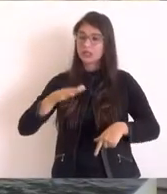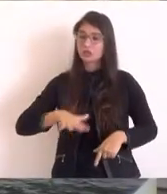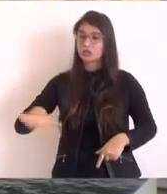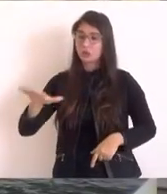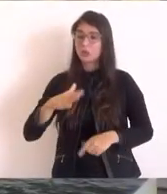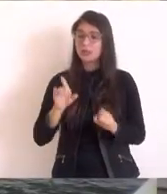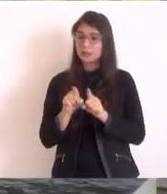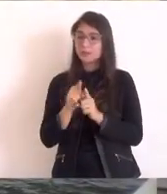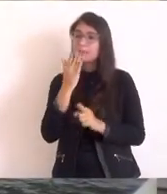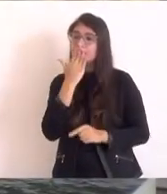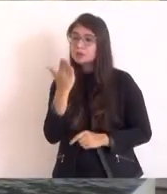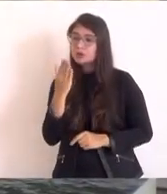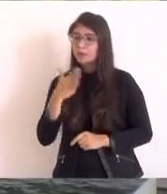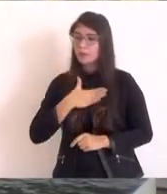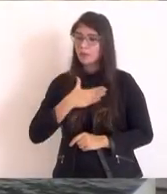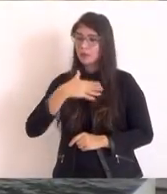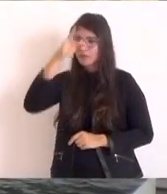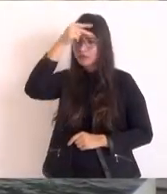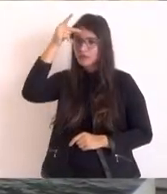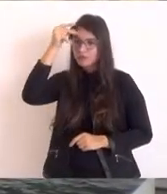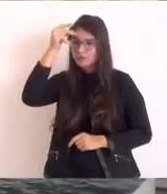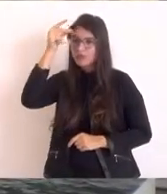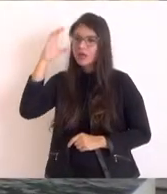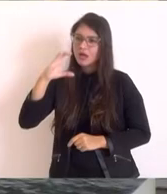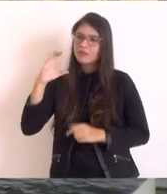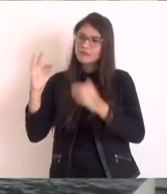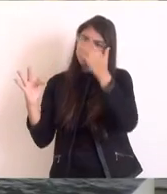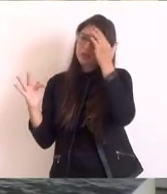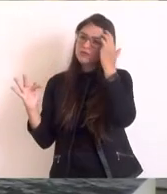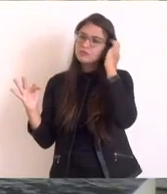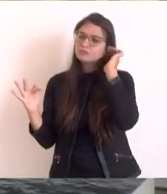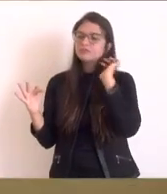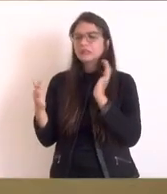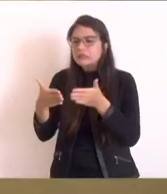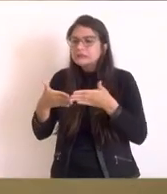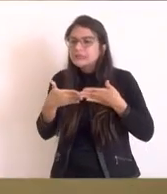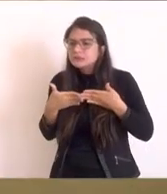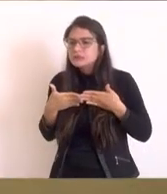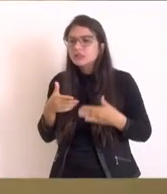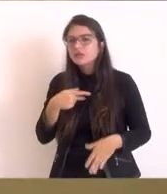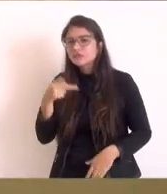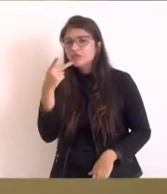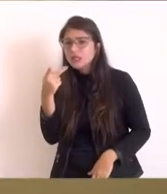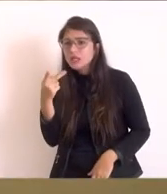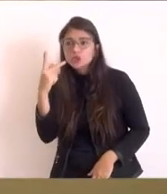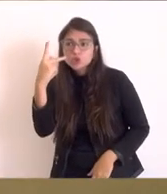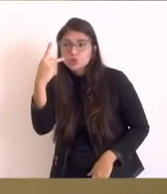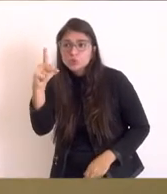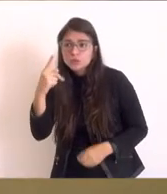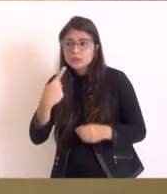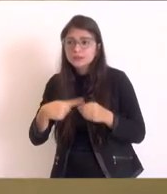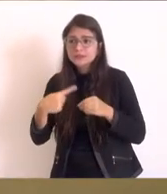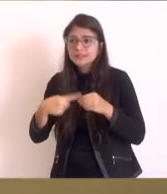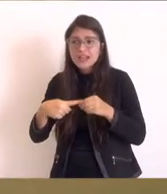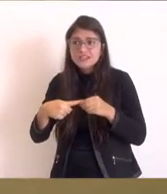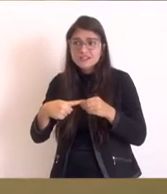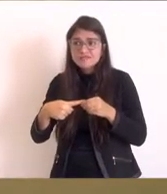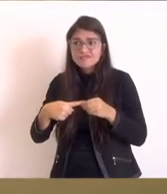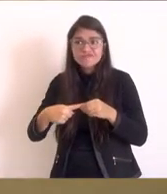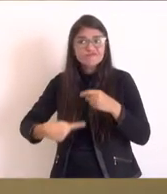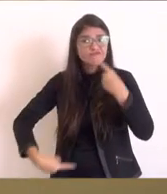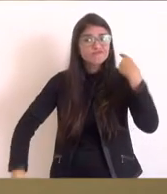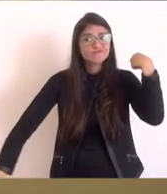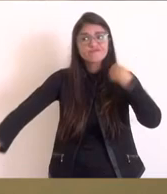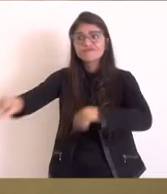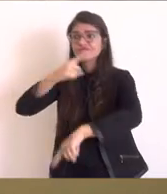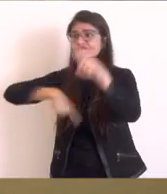prefeito de Cabo Frio licença para dizer, prefeito, que a sua cidade foi recordista de atração de